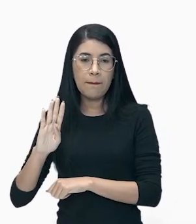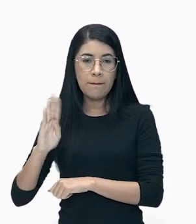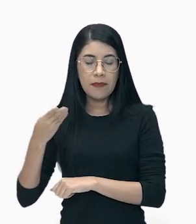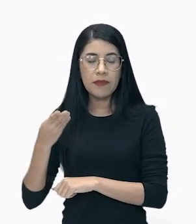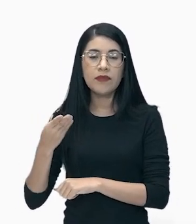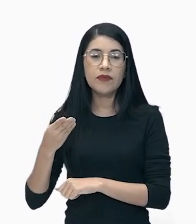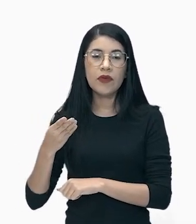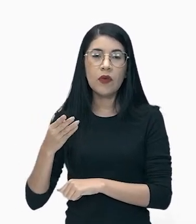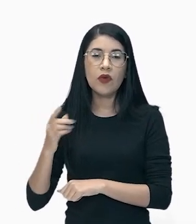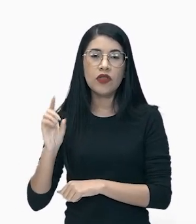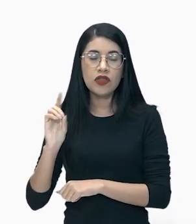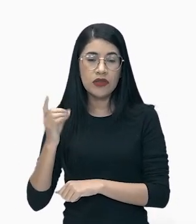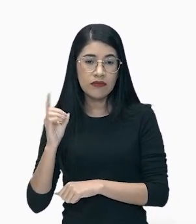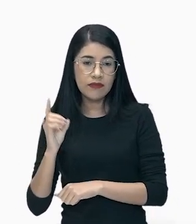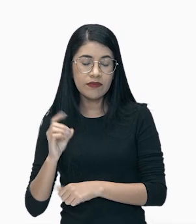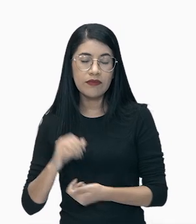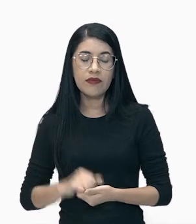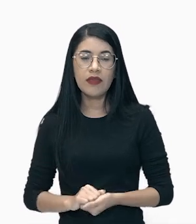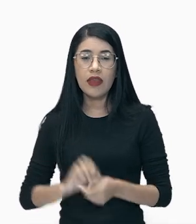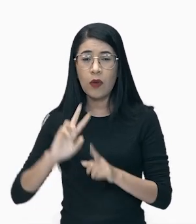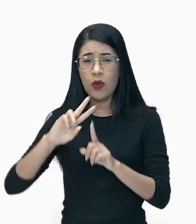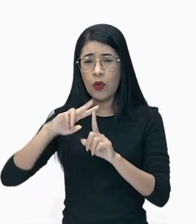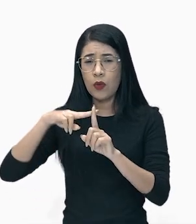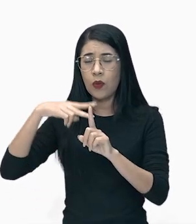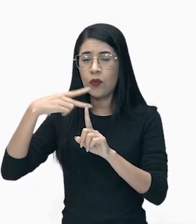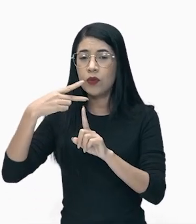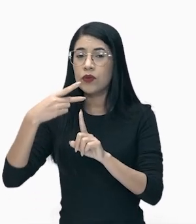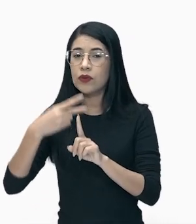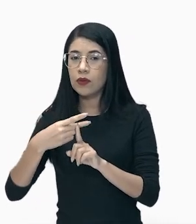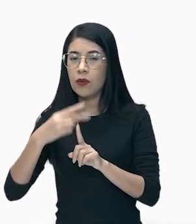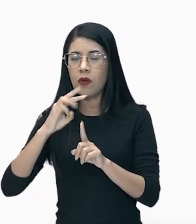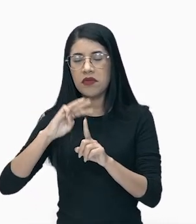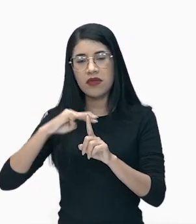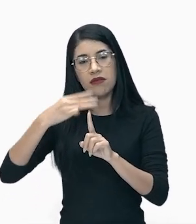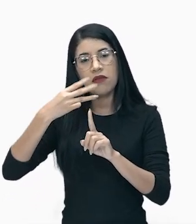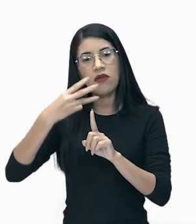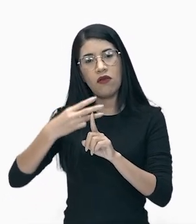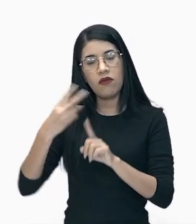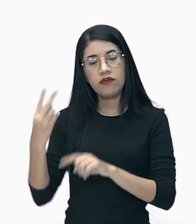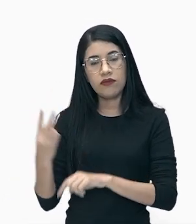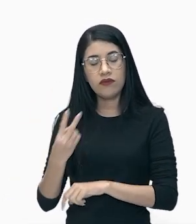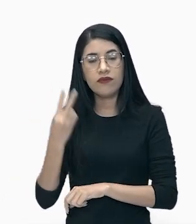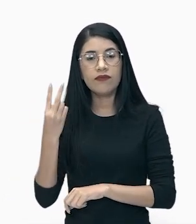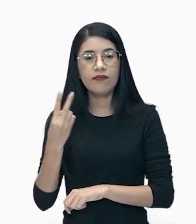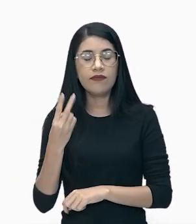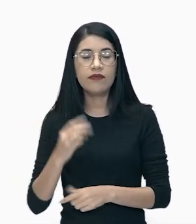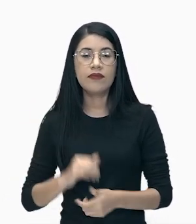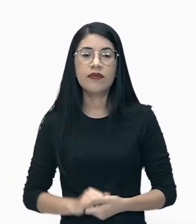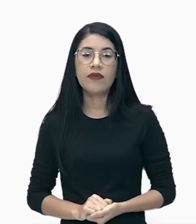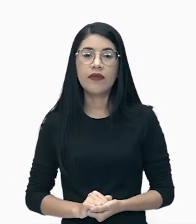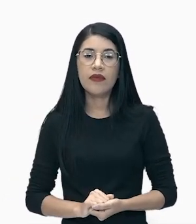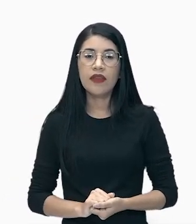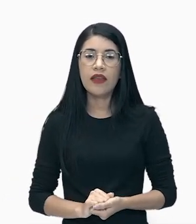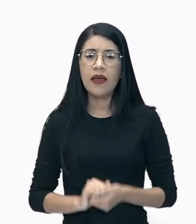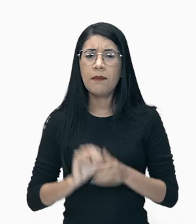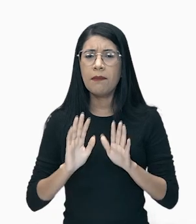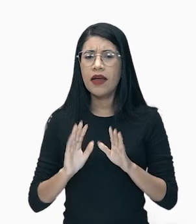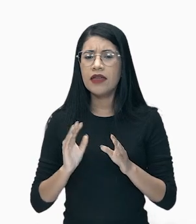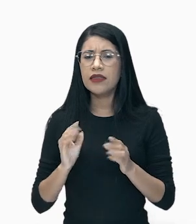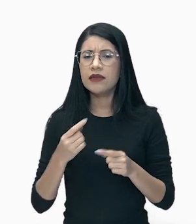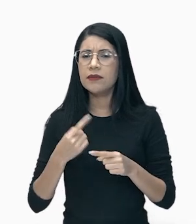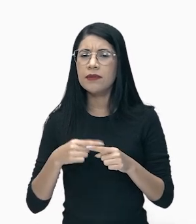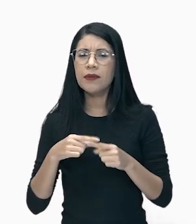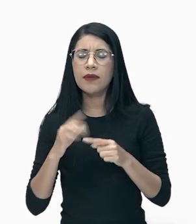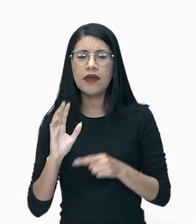mais que dobrou, tá, gente? Pode se dizer que quase ela triplicou de valor. Professor, o que ocasionou